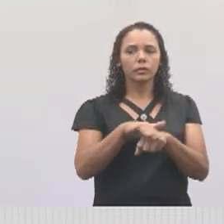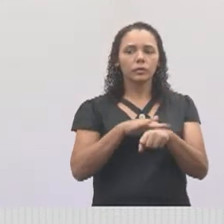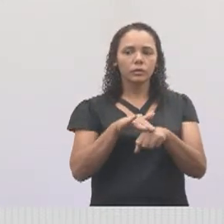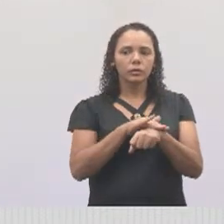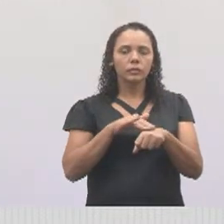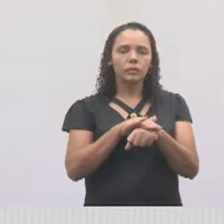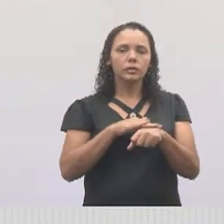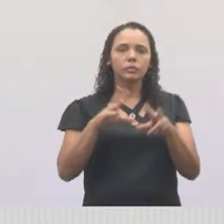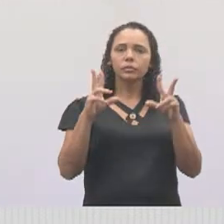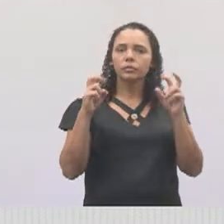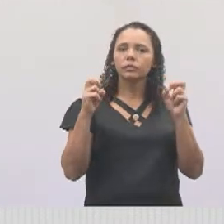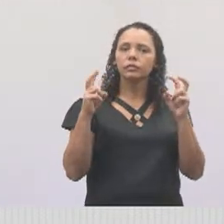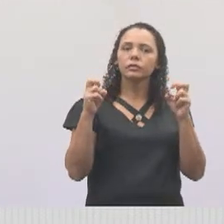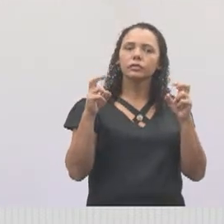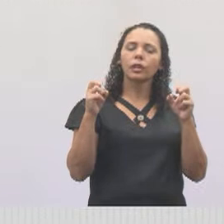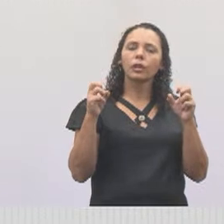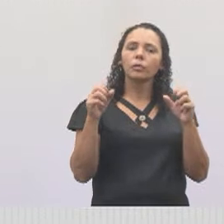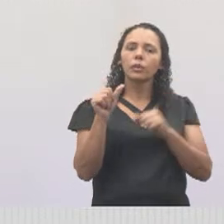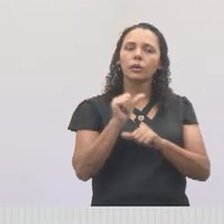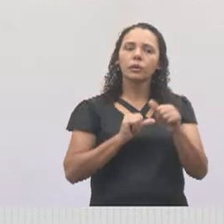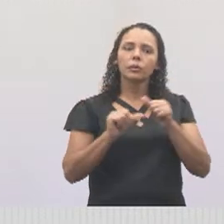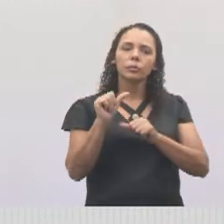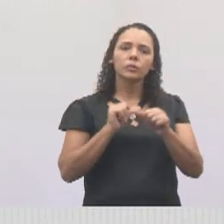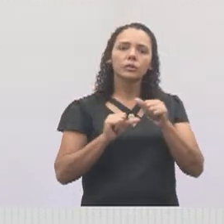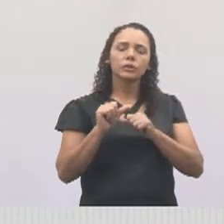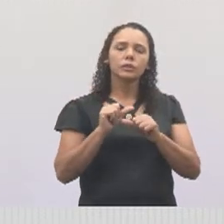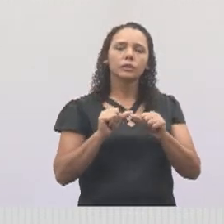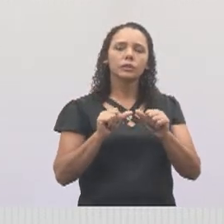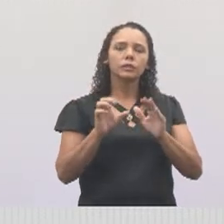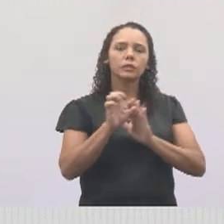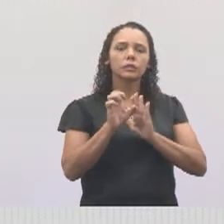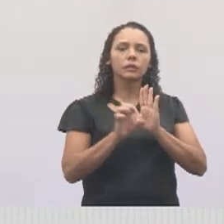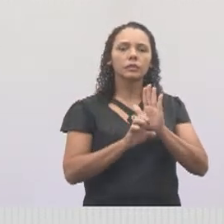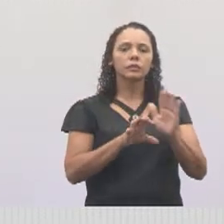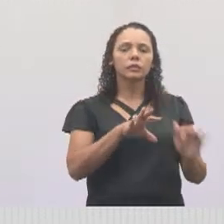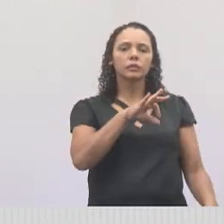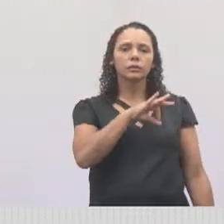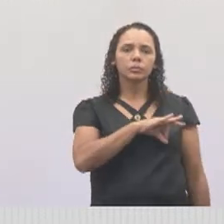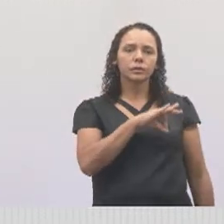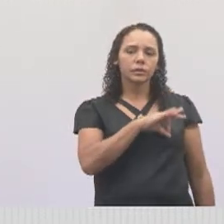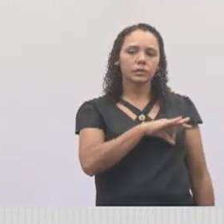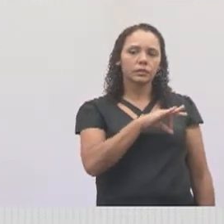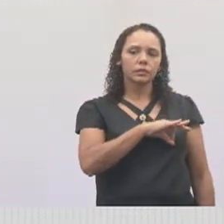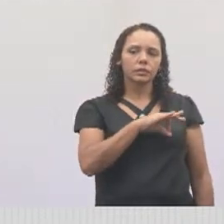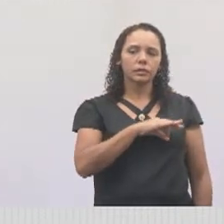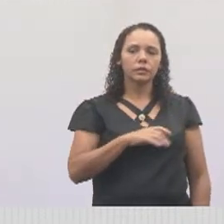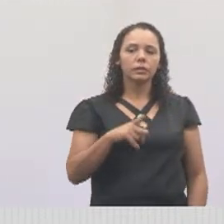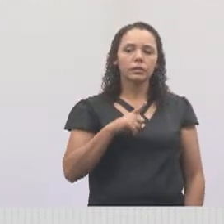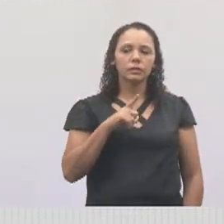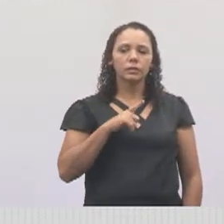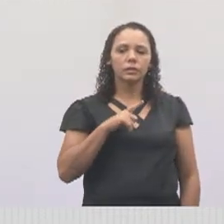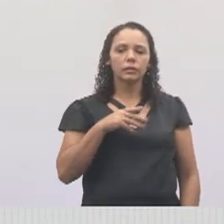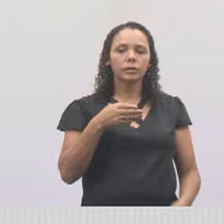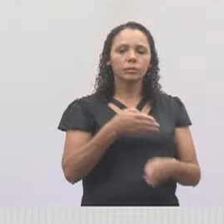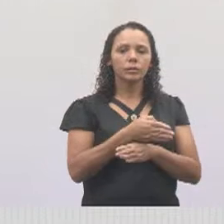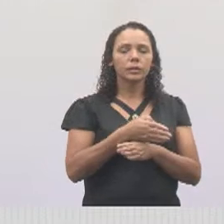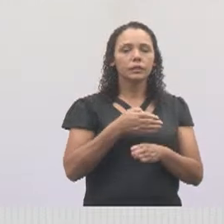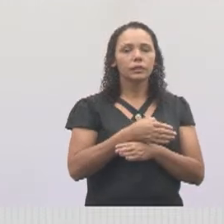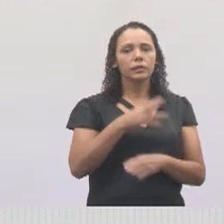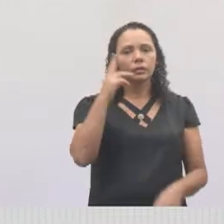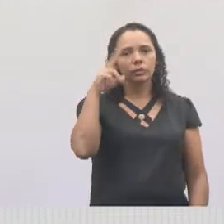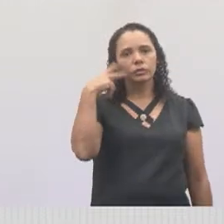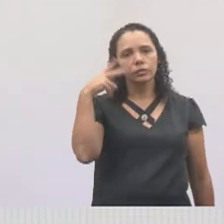sobre uma mudança no Estatuto da Guarda. Então, teve a presença dos vereadores,